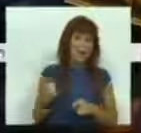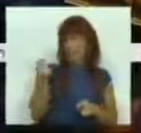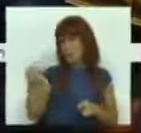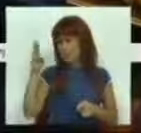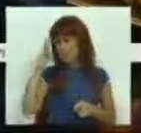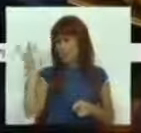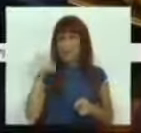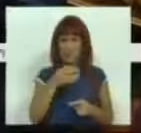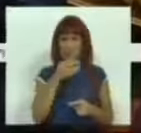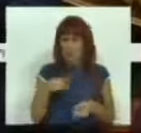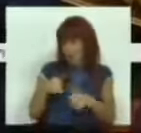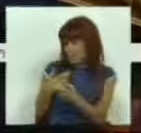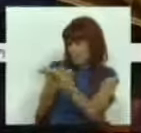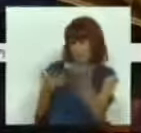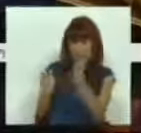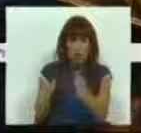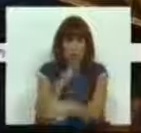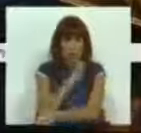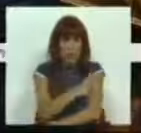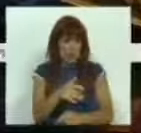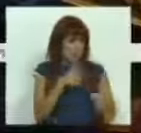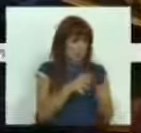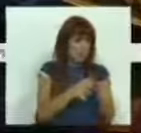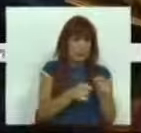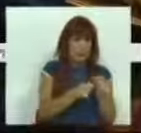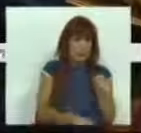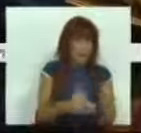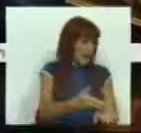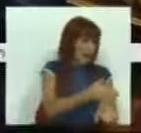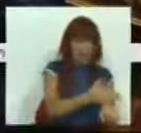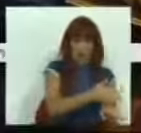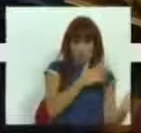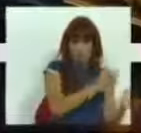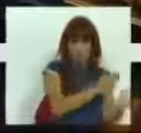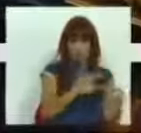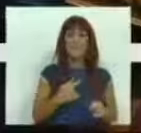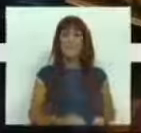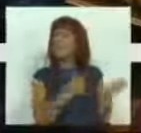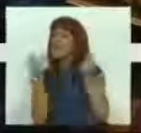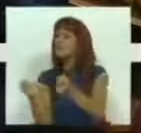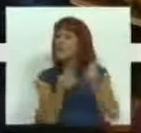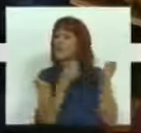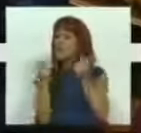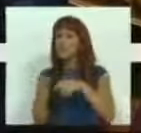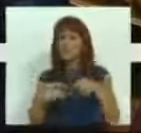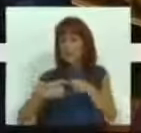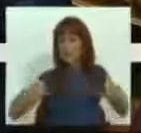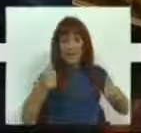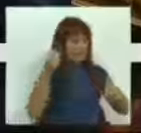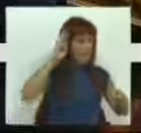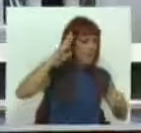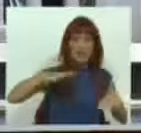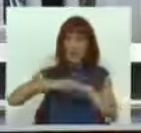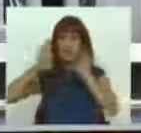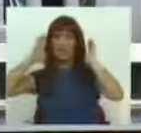Beja também fala por si, já foi aqui referido nas intervenções que me antecederam, os investimentos feitos na ligação de Beja